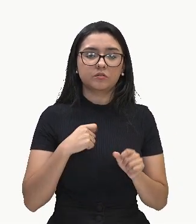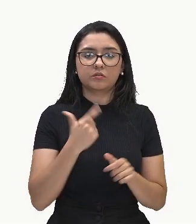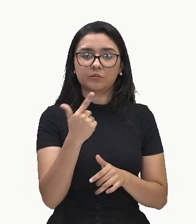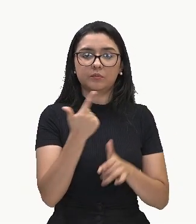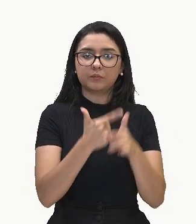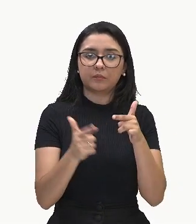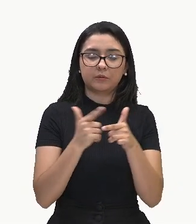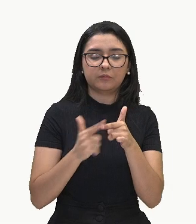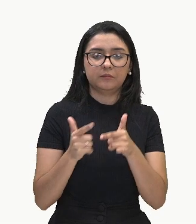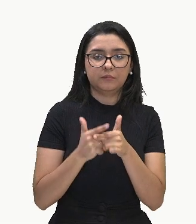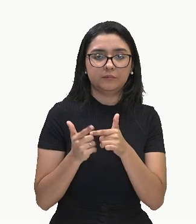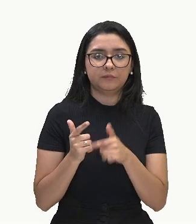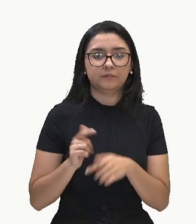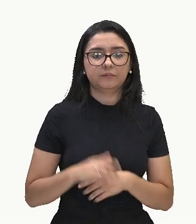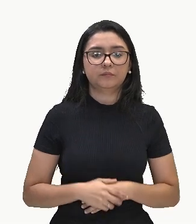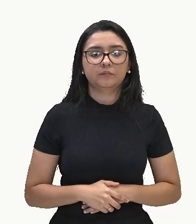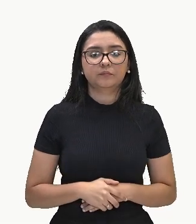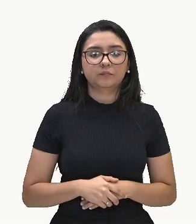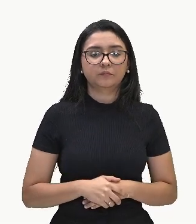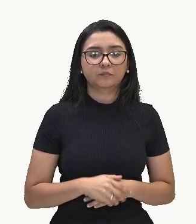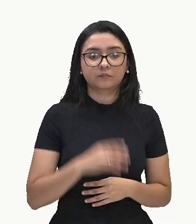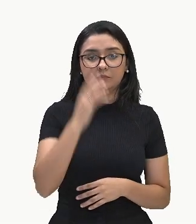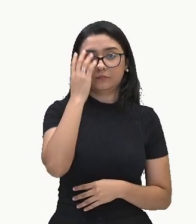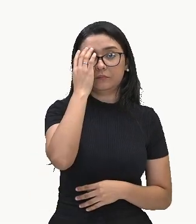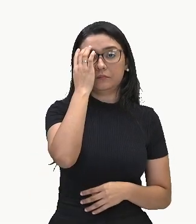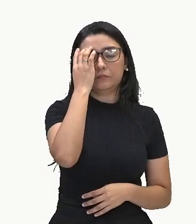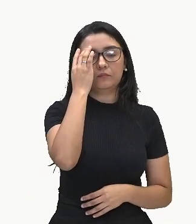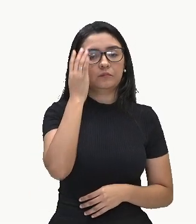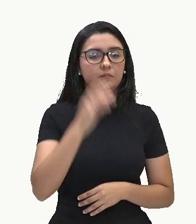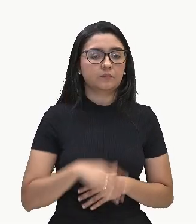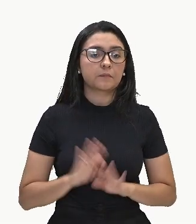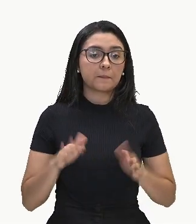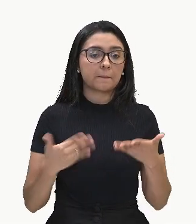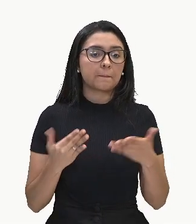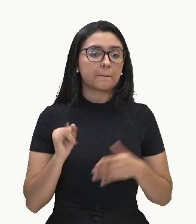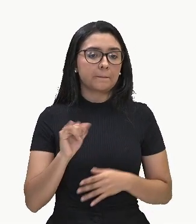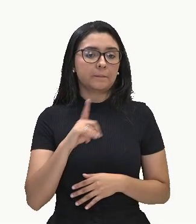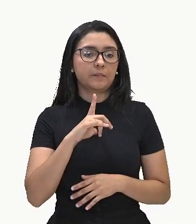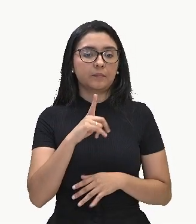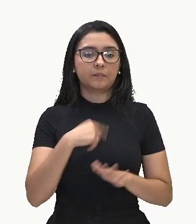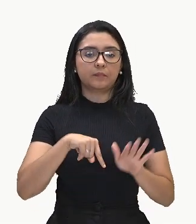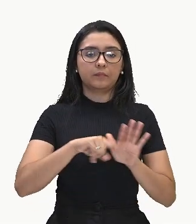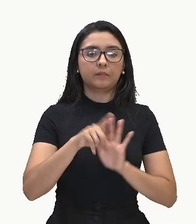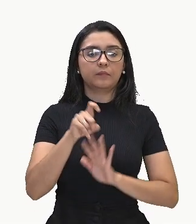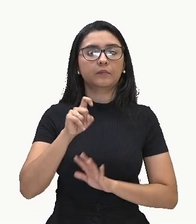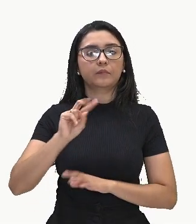Ok? Então, se eu tenho menos X²,